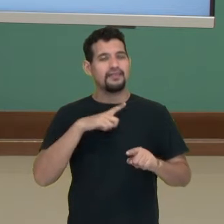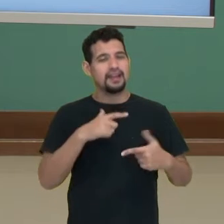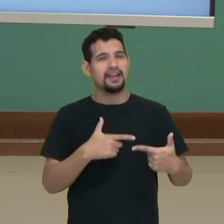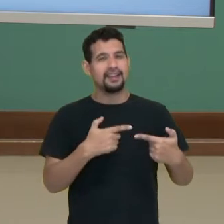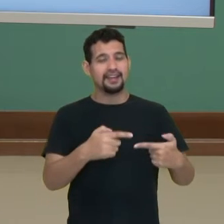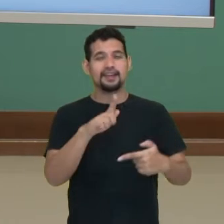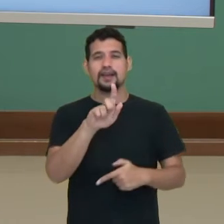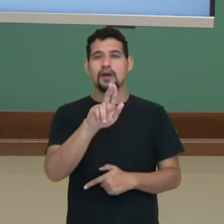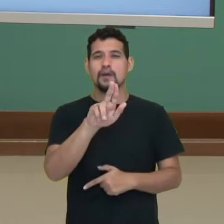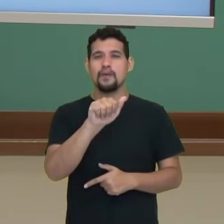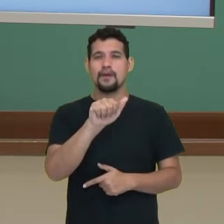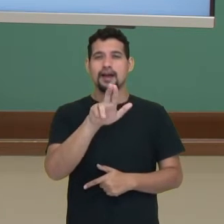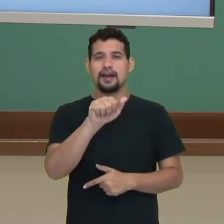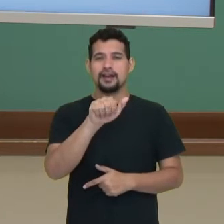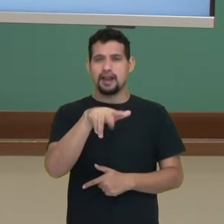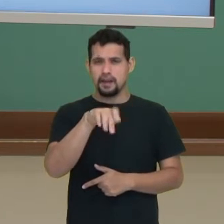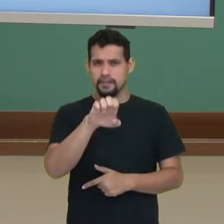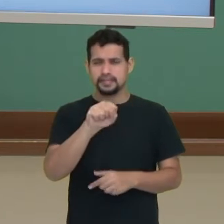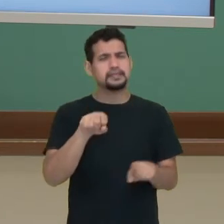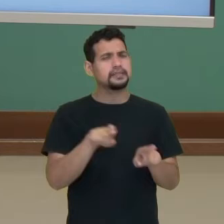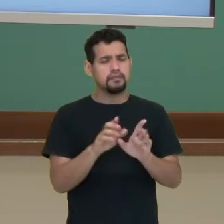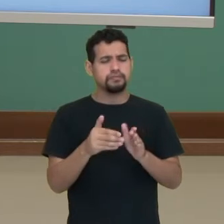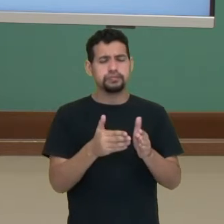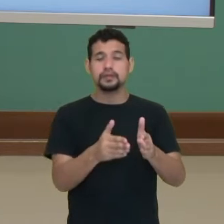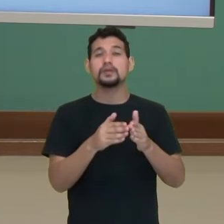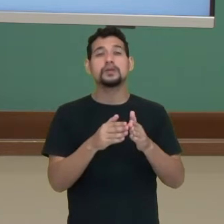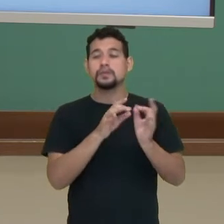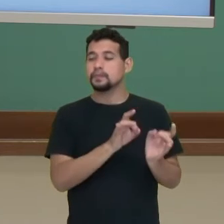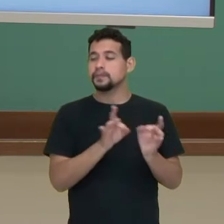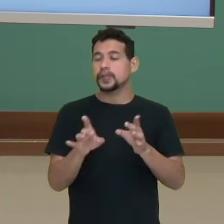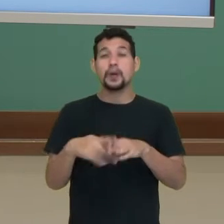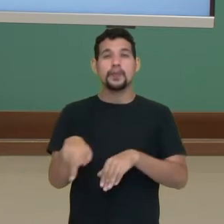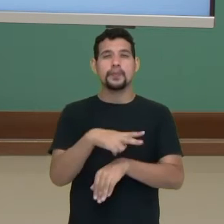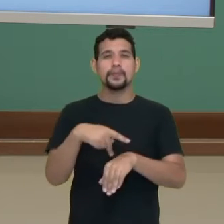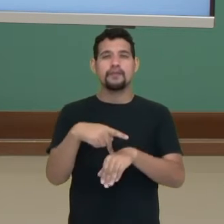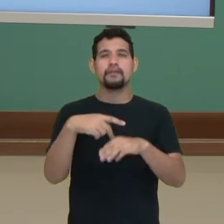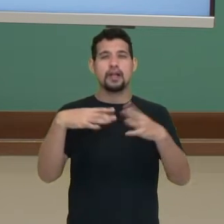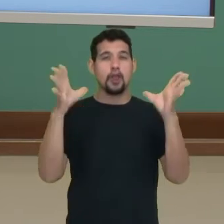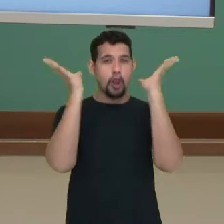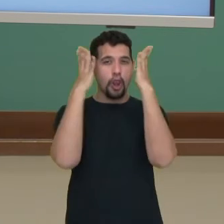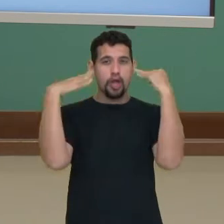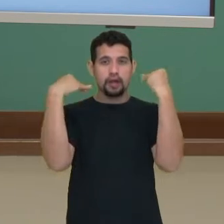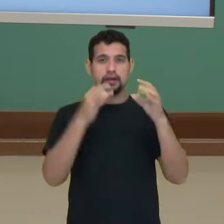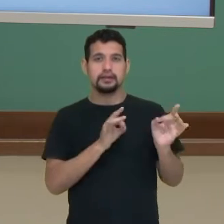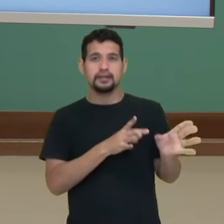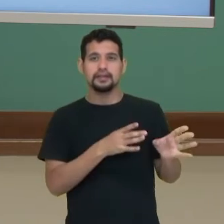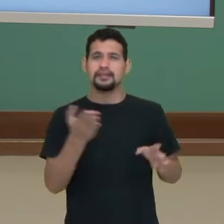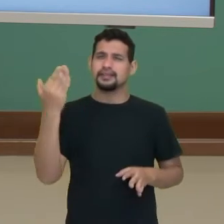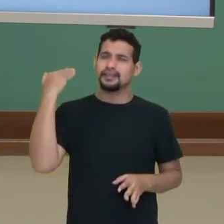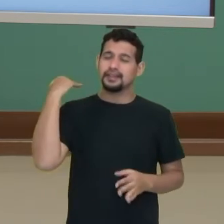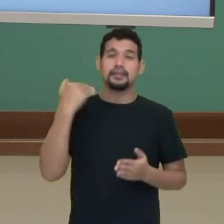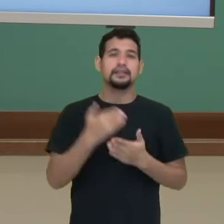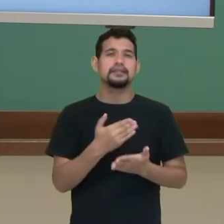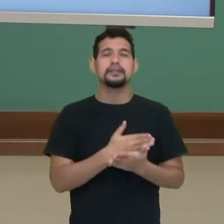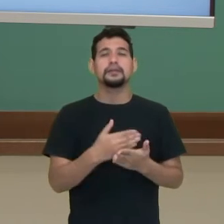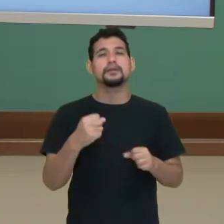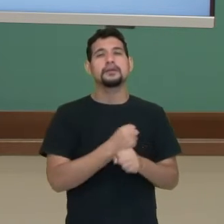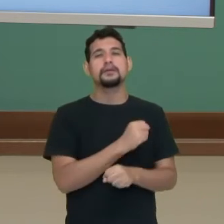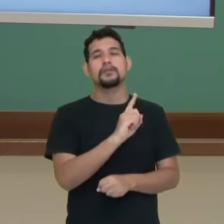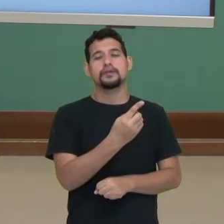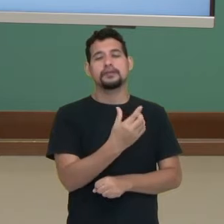quando as Forças Armadas atuaram na expulsão dos holandeses do Brasil, isso lá nos idos do ano de